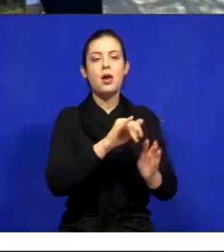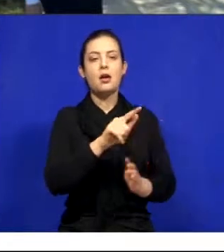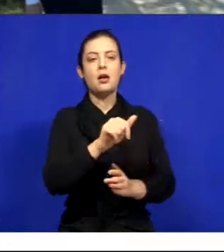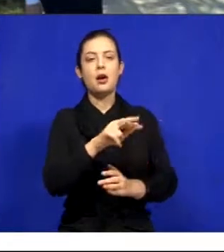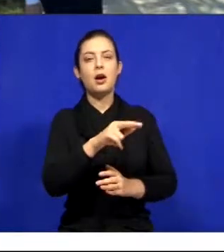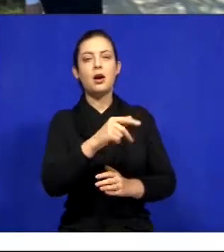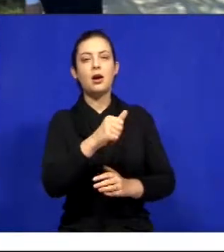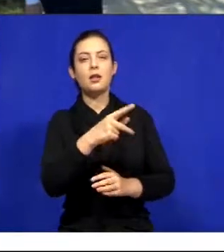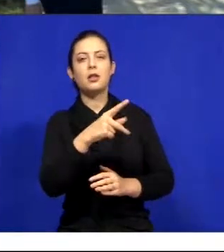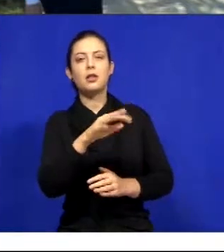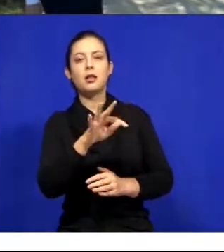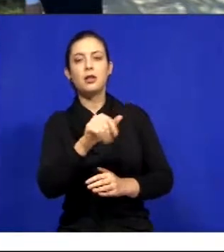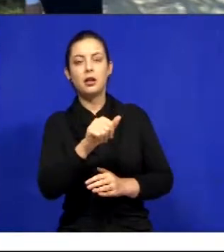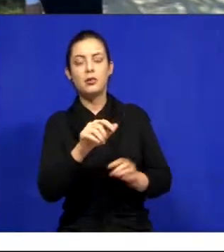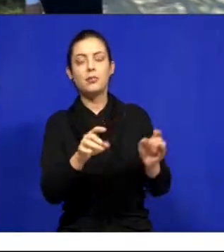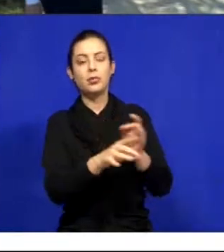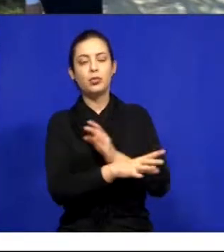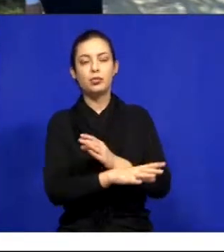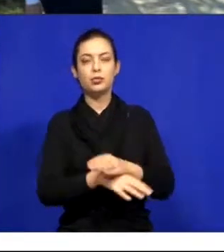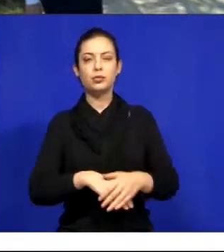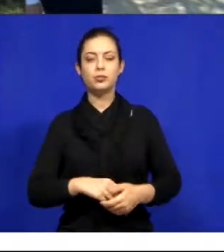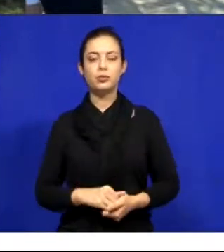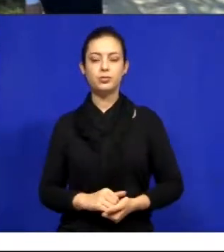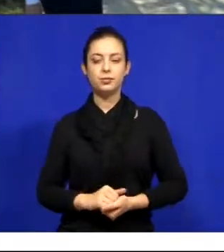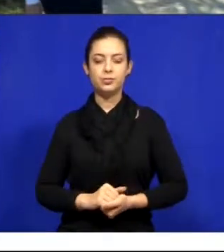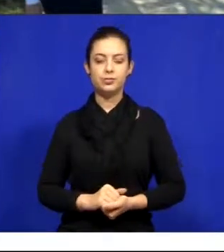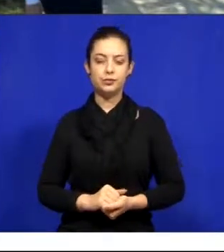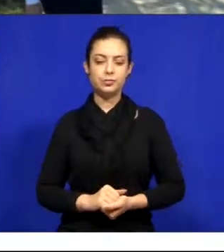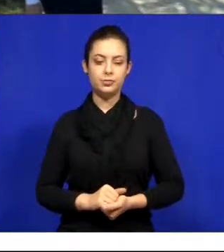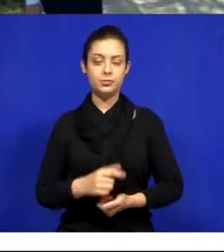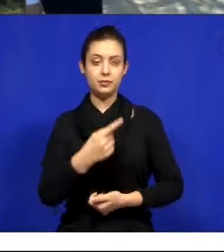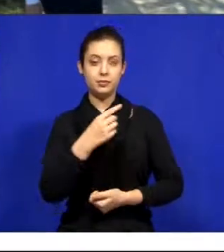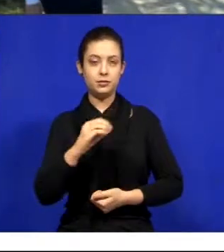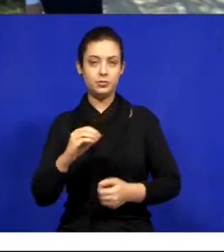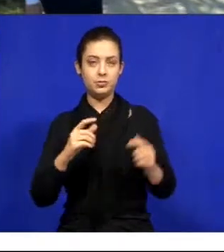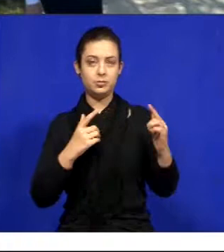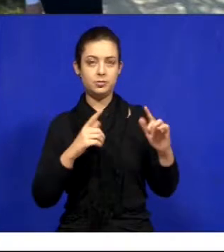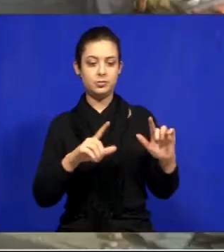Graças a Deus, já está pronto. A foto 10.